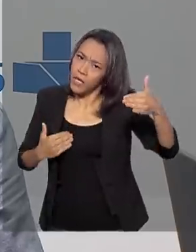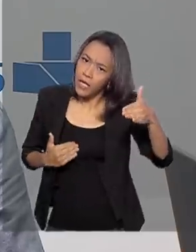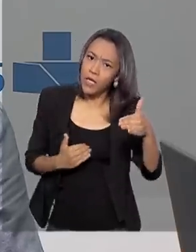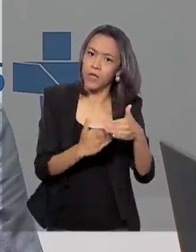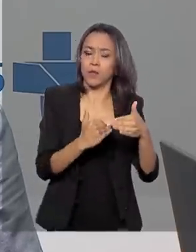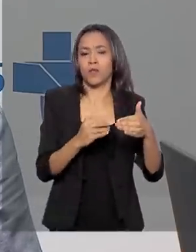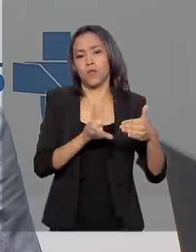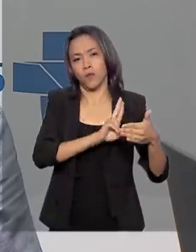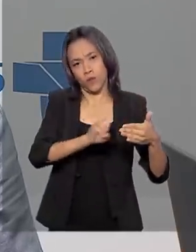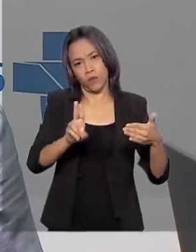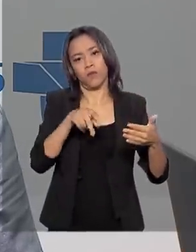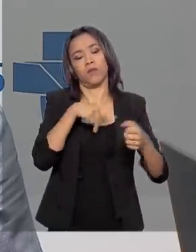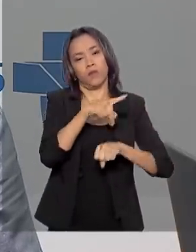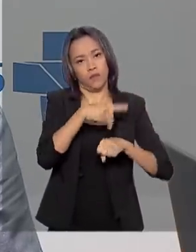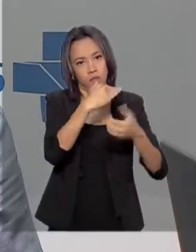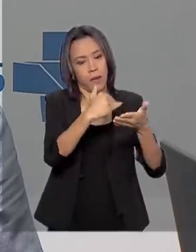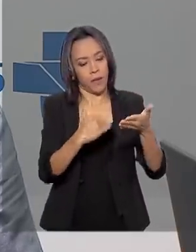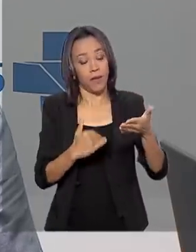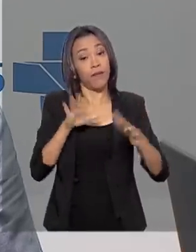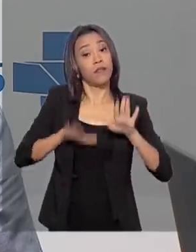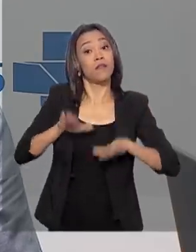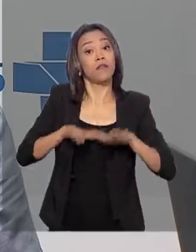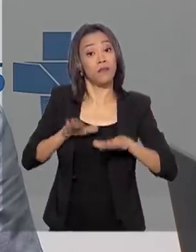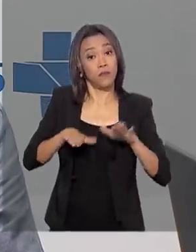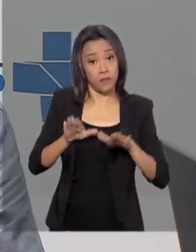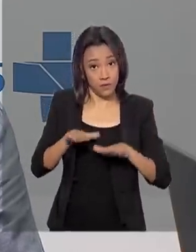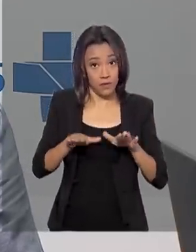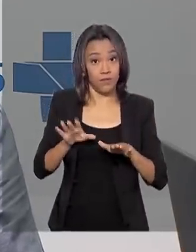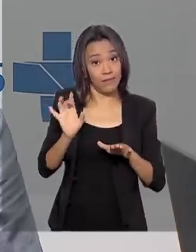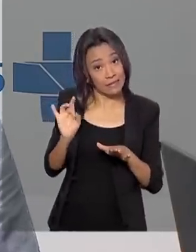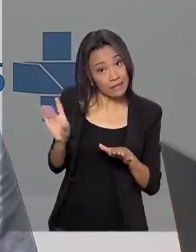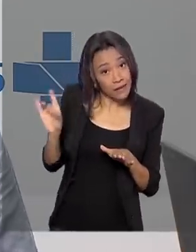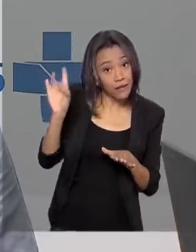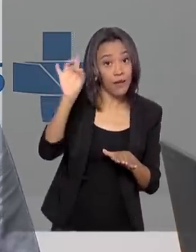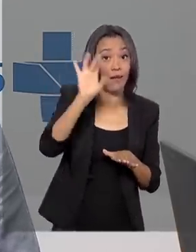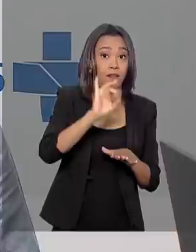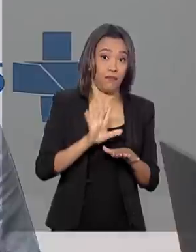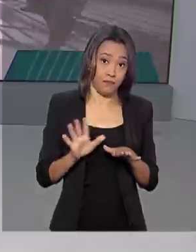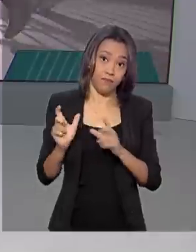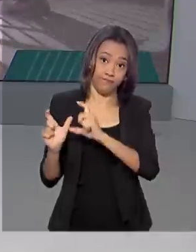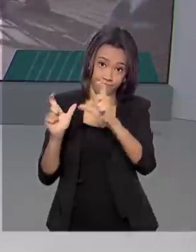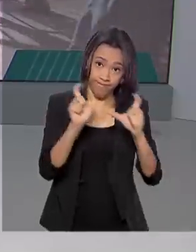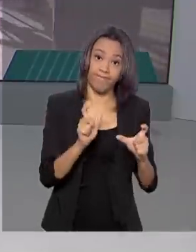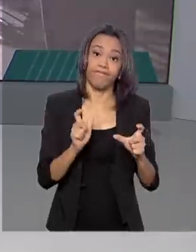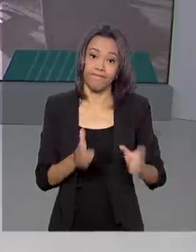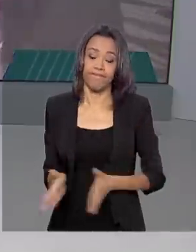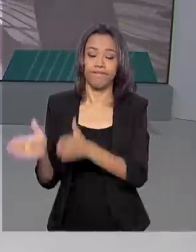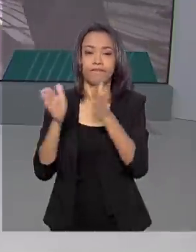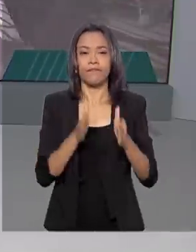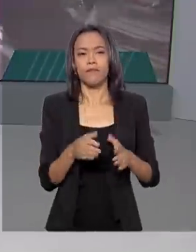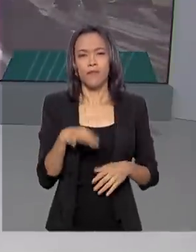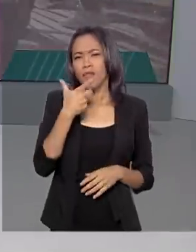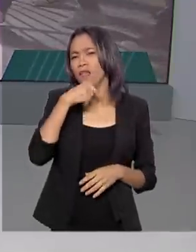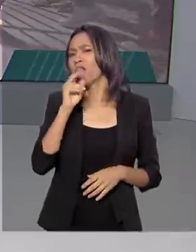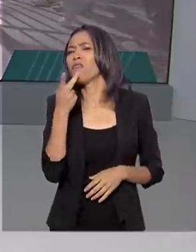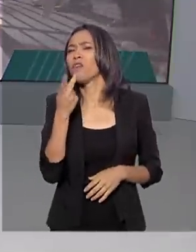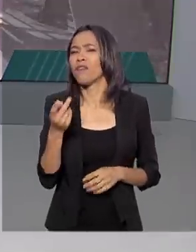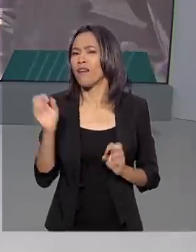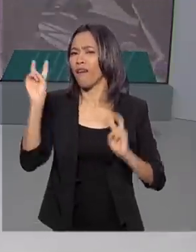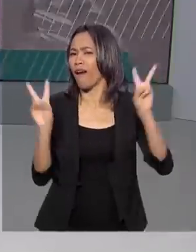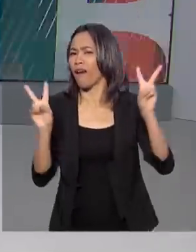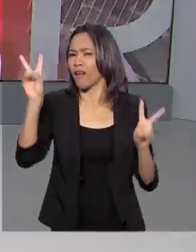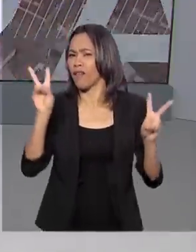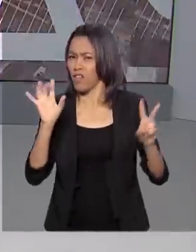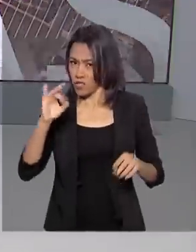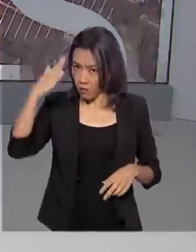de acordo com o padrão epidemiológico em cada território. Quem disse que carnaval é coisa